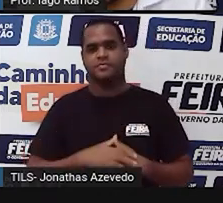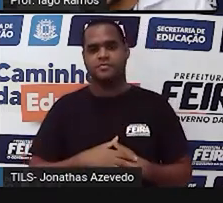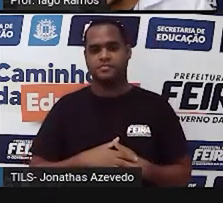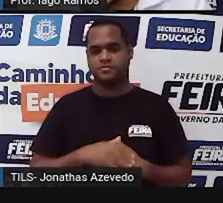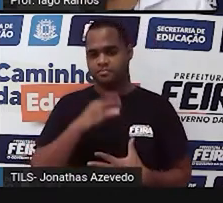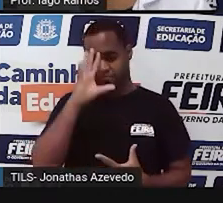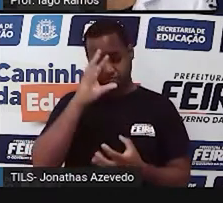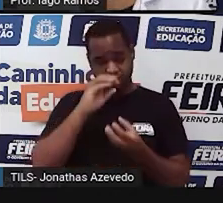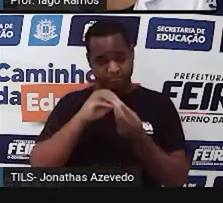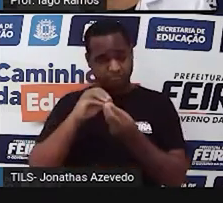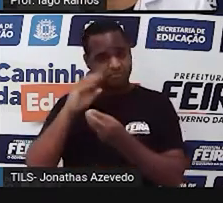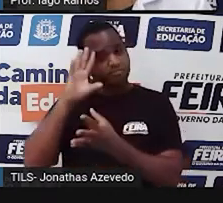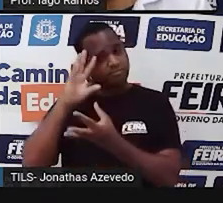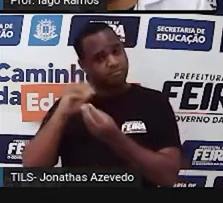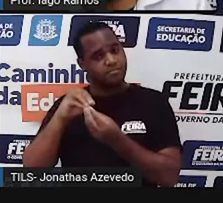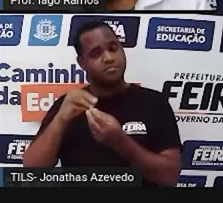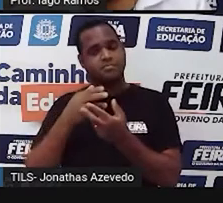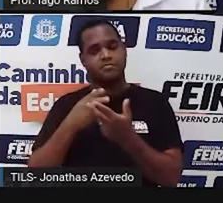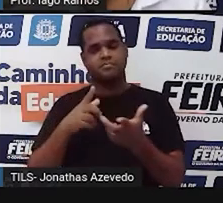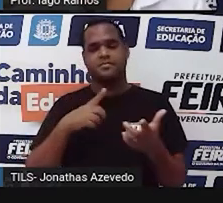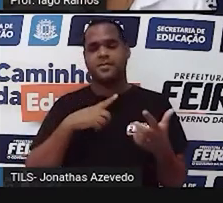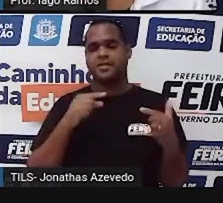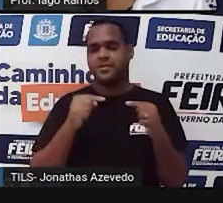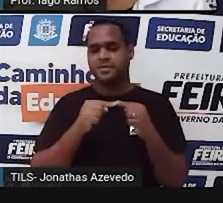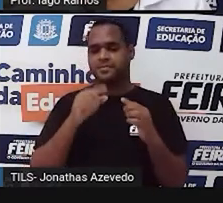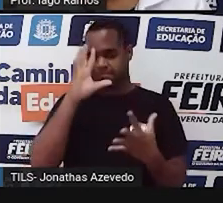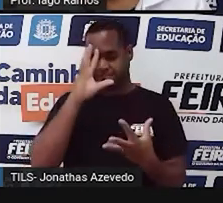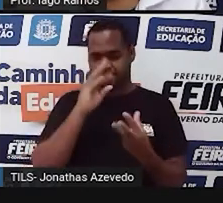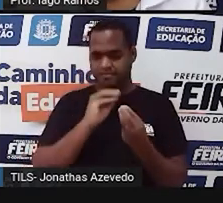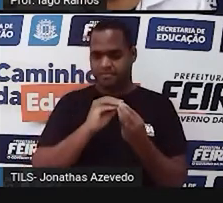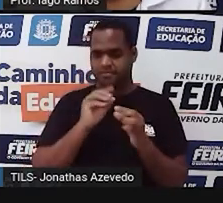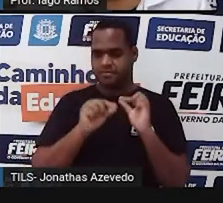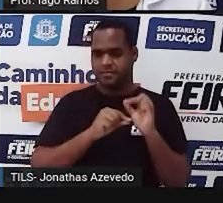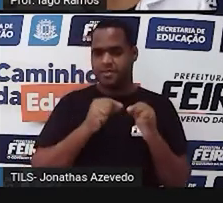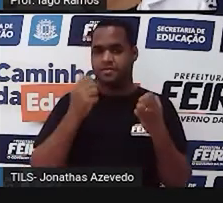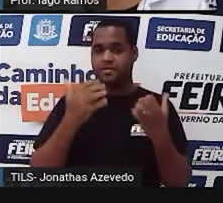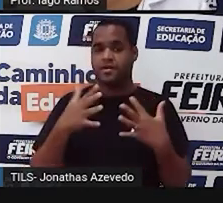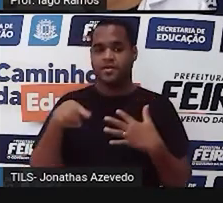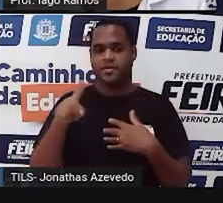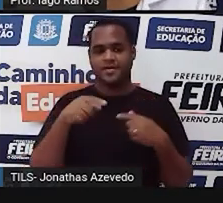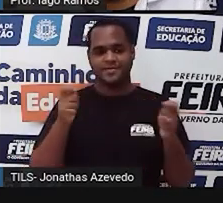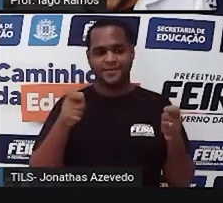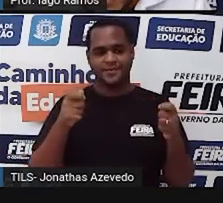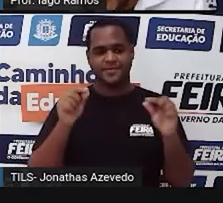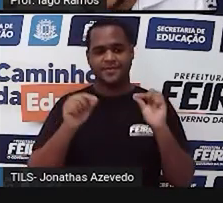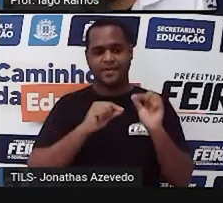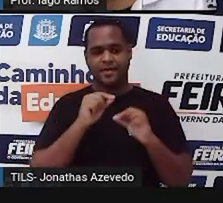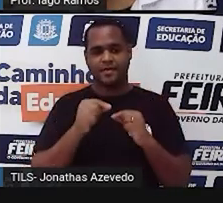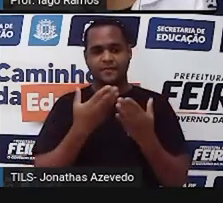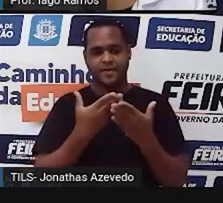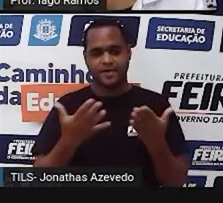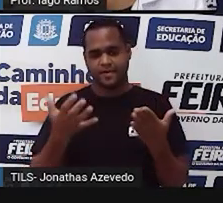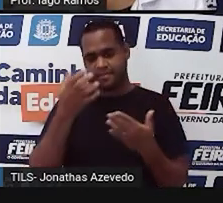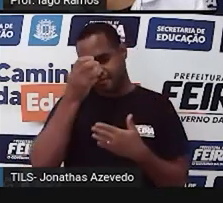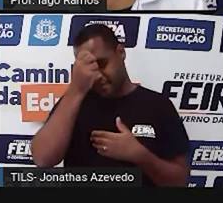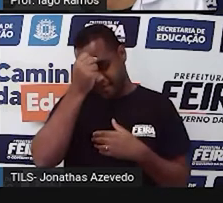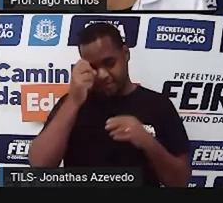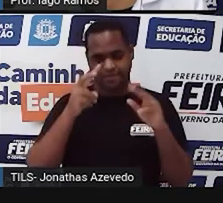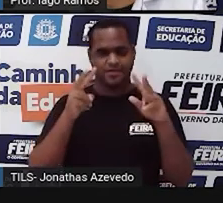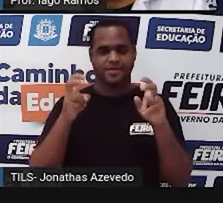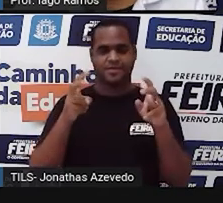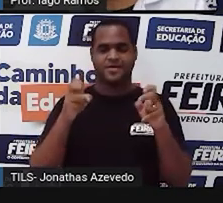conclusões. E uma dessas conclusões que você vai chegar é que você aprendeu esse assunto.